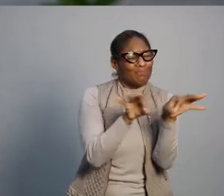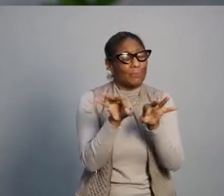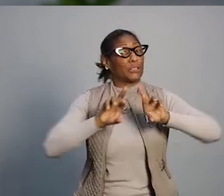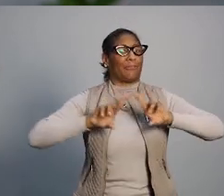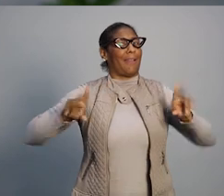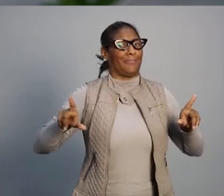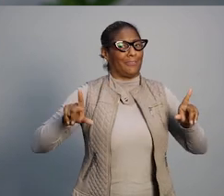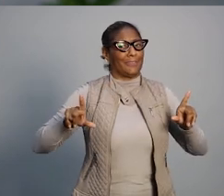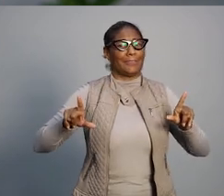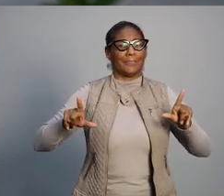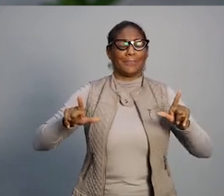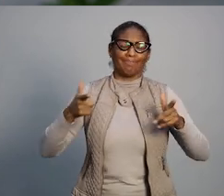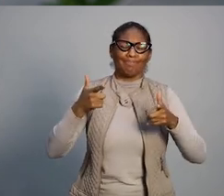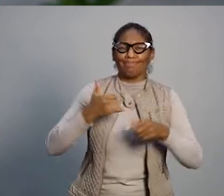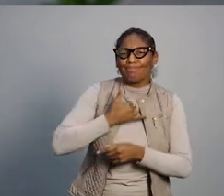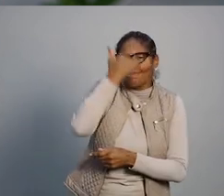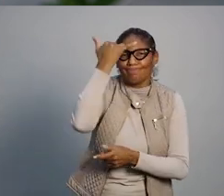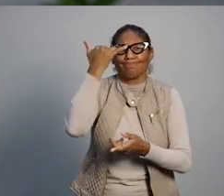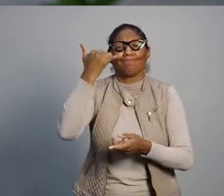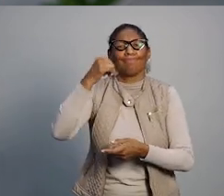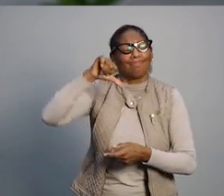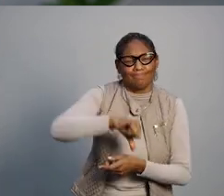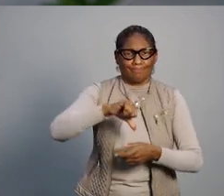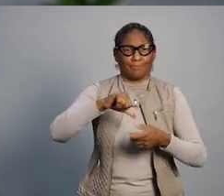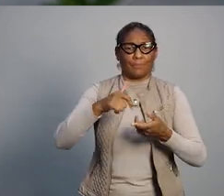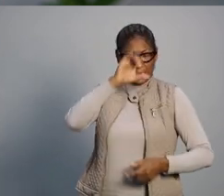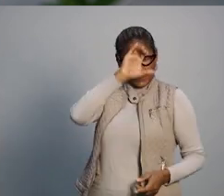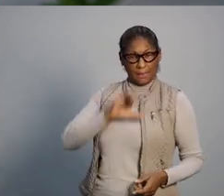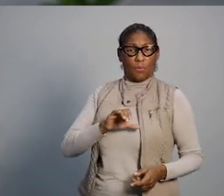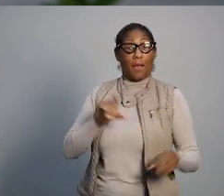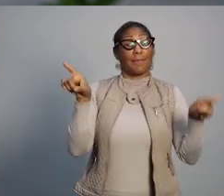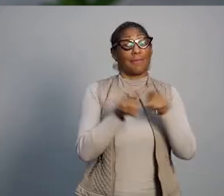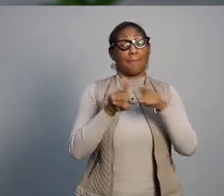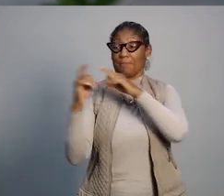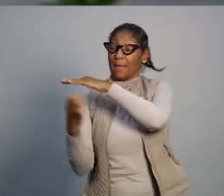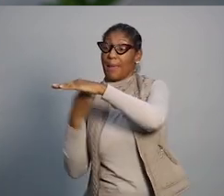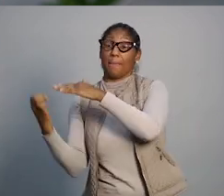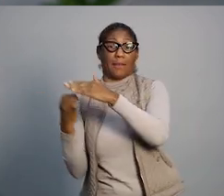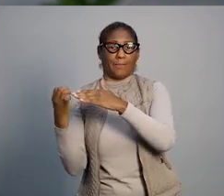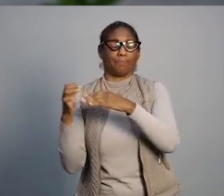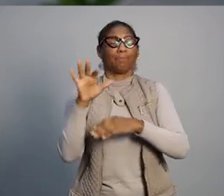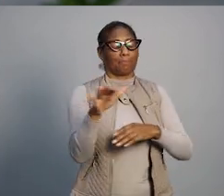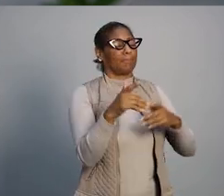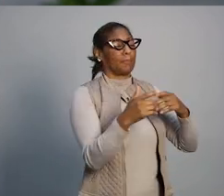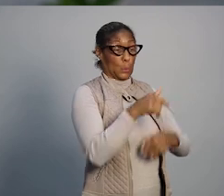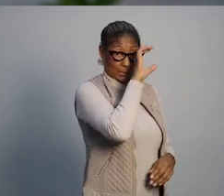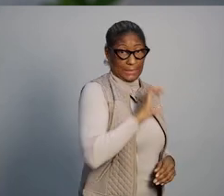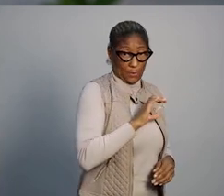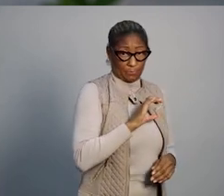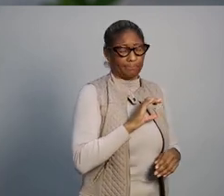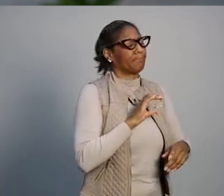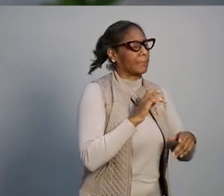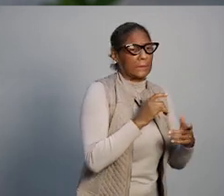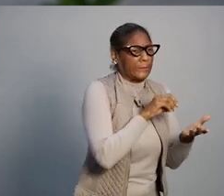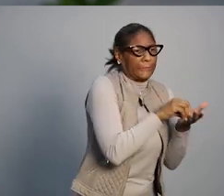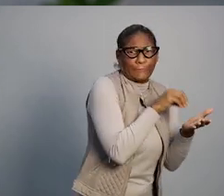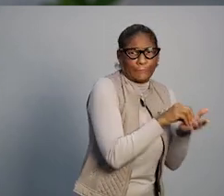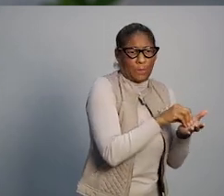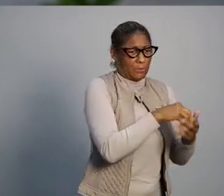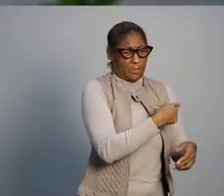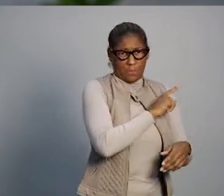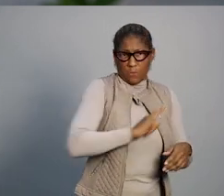Hoje o Rio Grande do Sul tem um sistema tributário complexo, o que prejudica o cidadão comum e também os empresários.